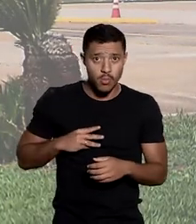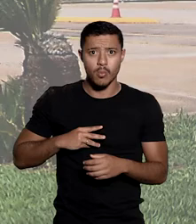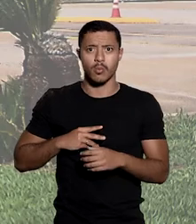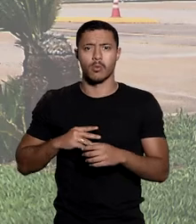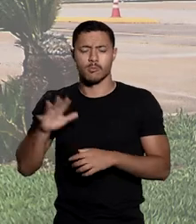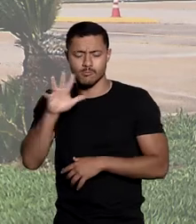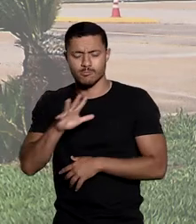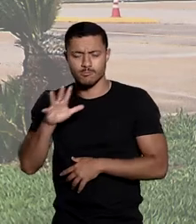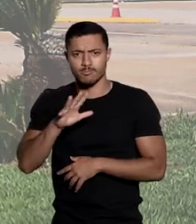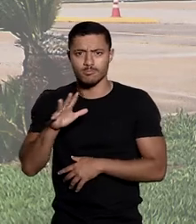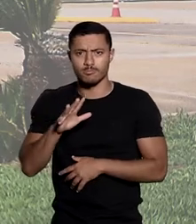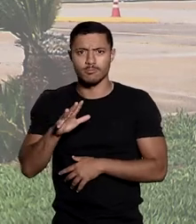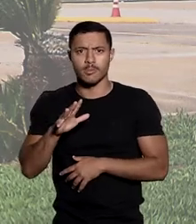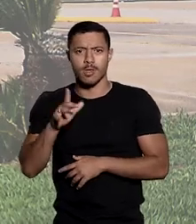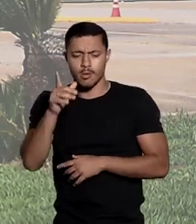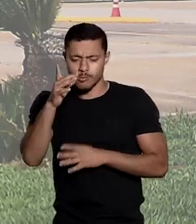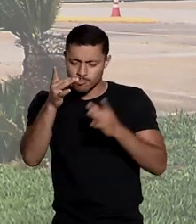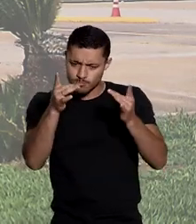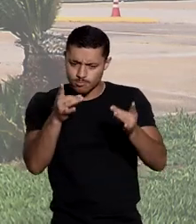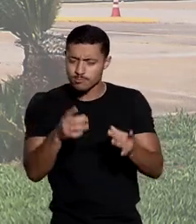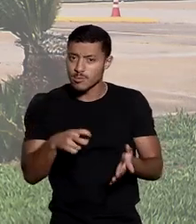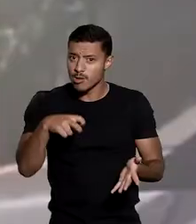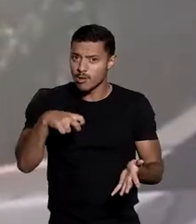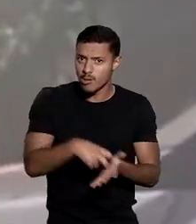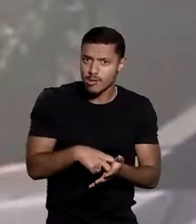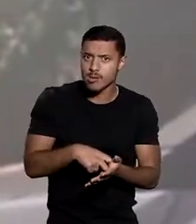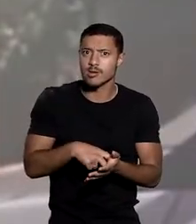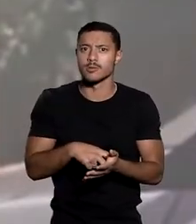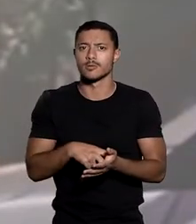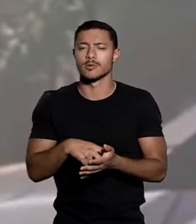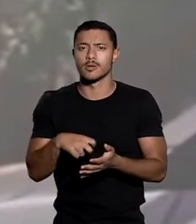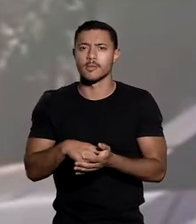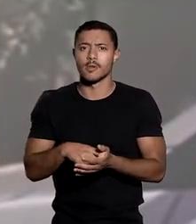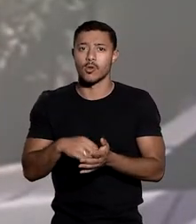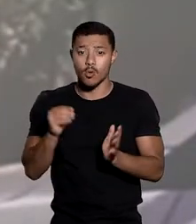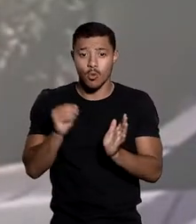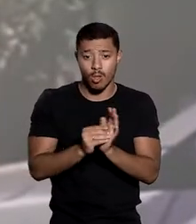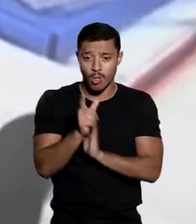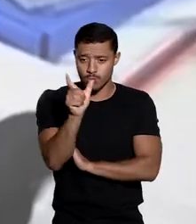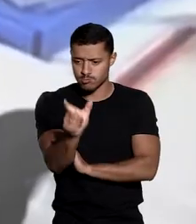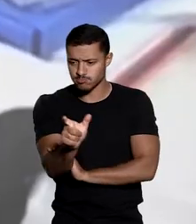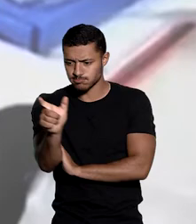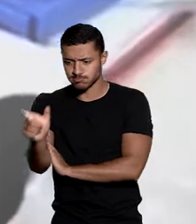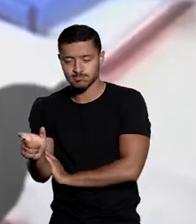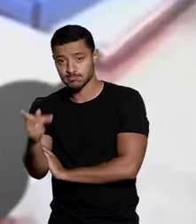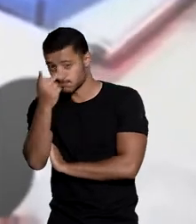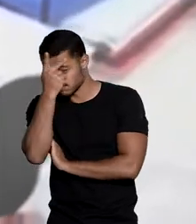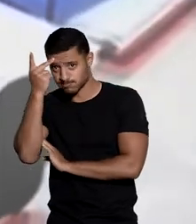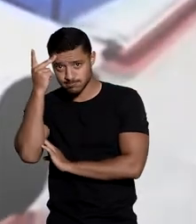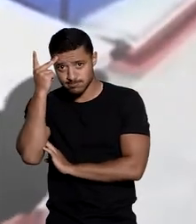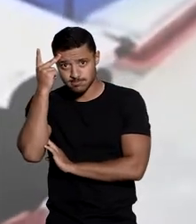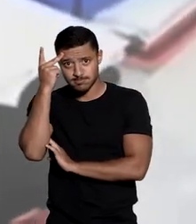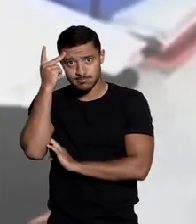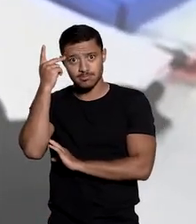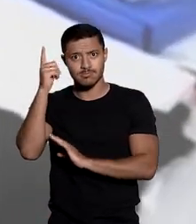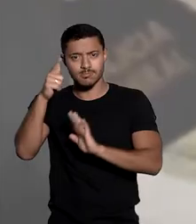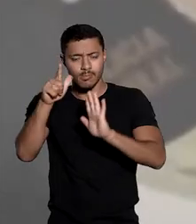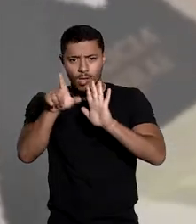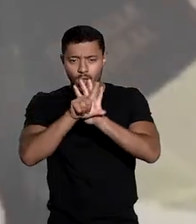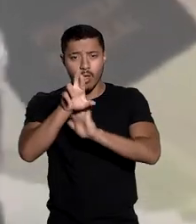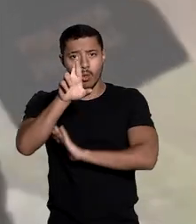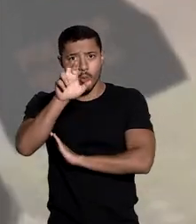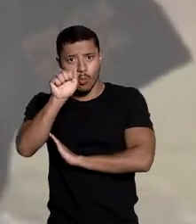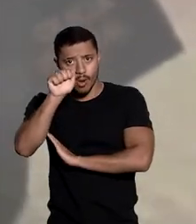buscava reclassificação para estelionato do crime imputado a dois réus que teriam fraudado as normas da Lei Rouanet